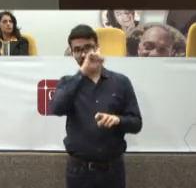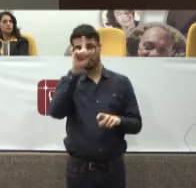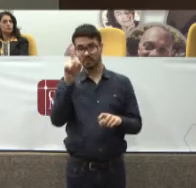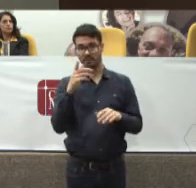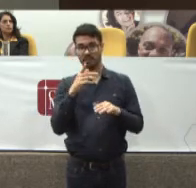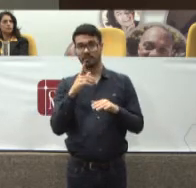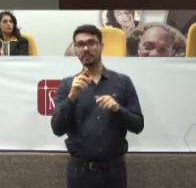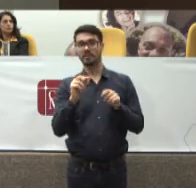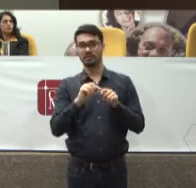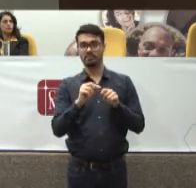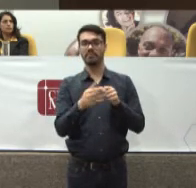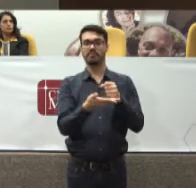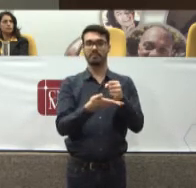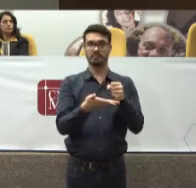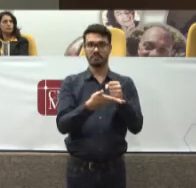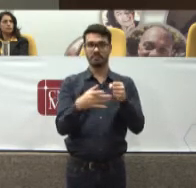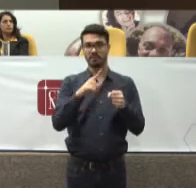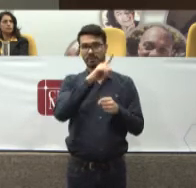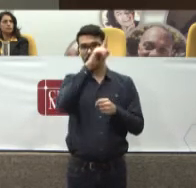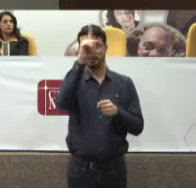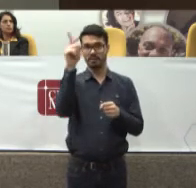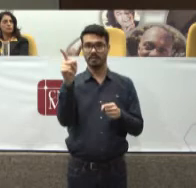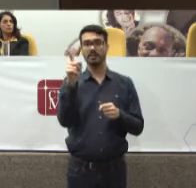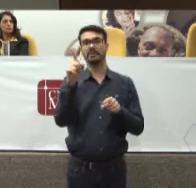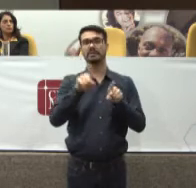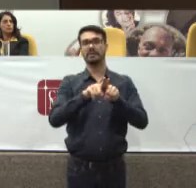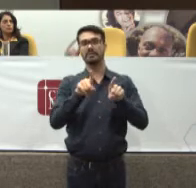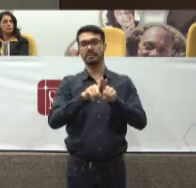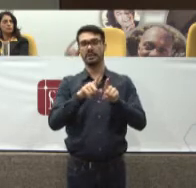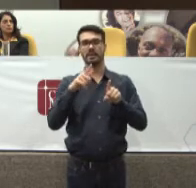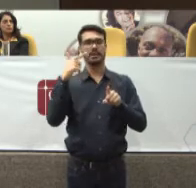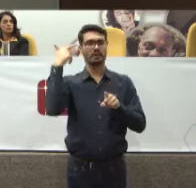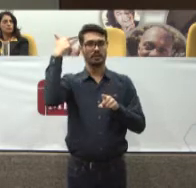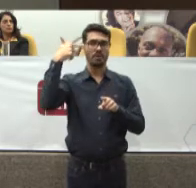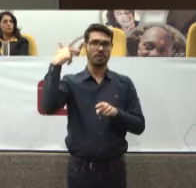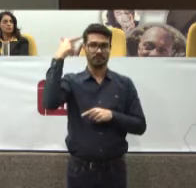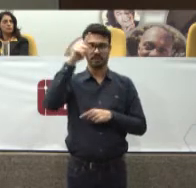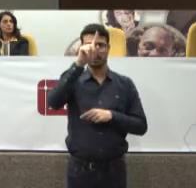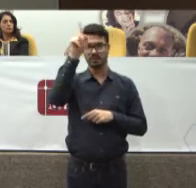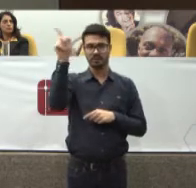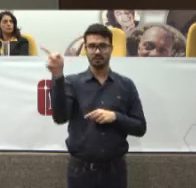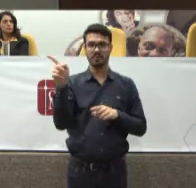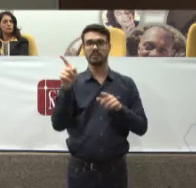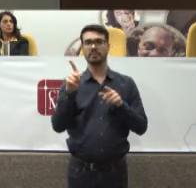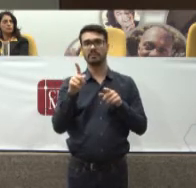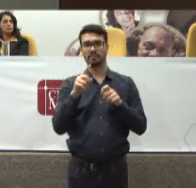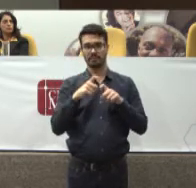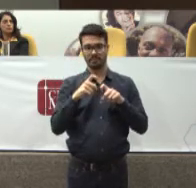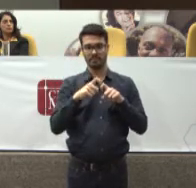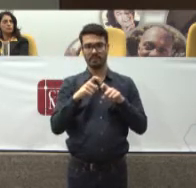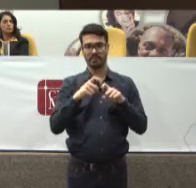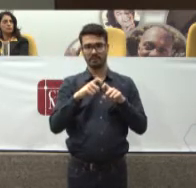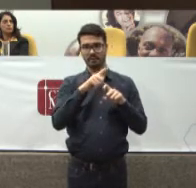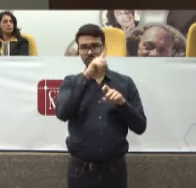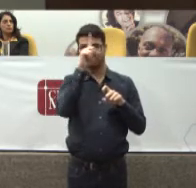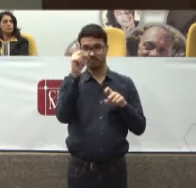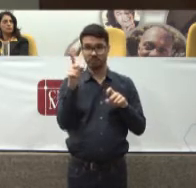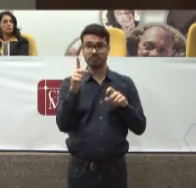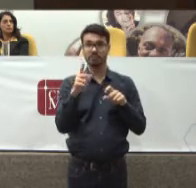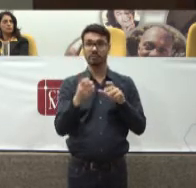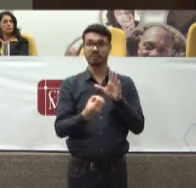Fundamentalmente Na Grã-Bretanha E essa ferramenta Foi feita Por um médico E para os médicos